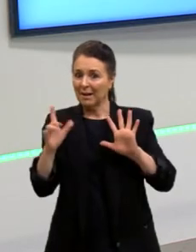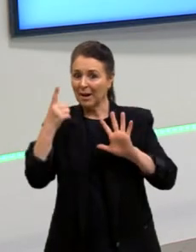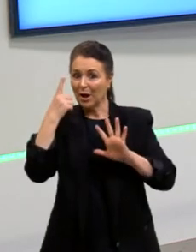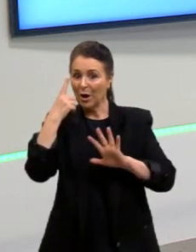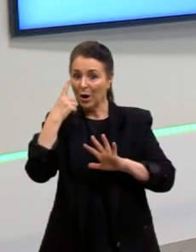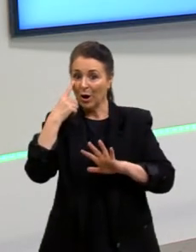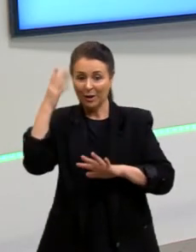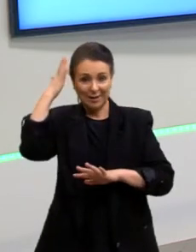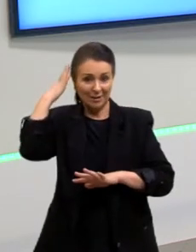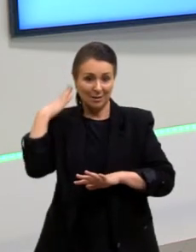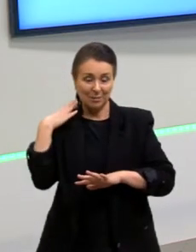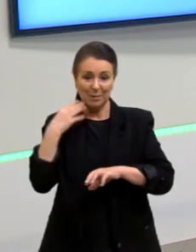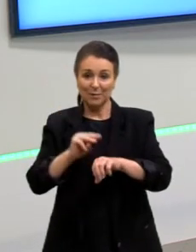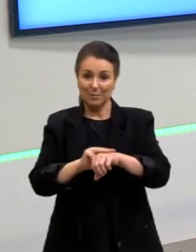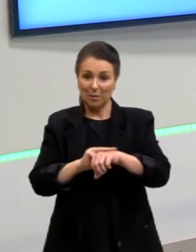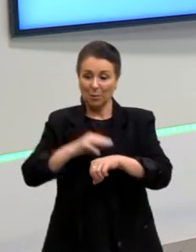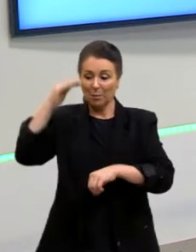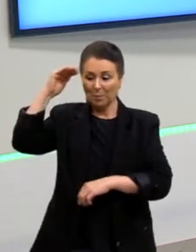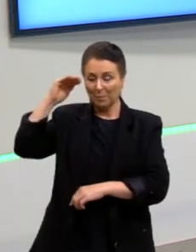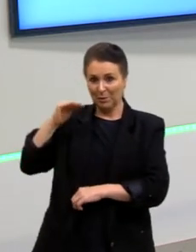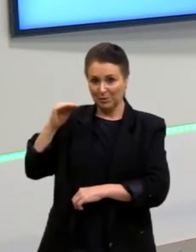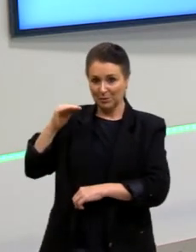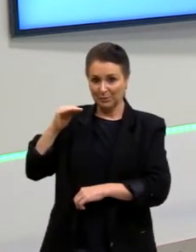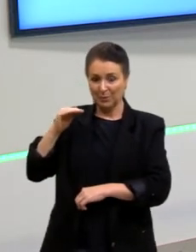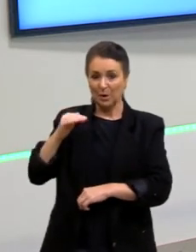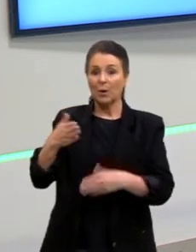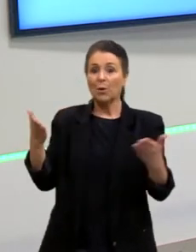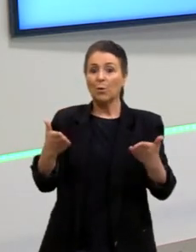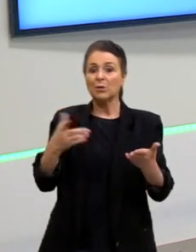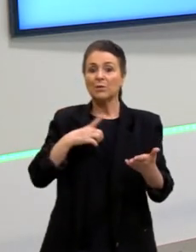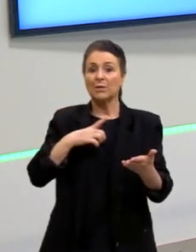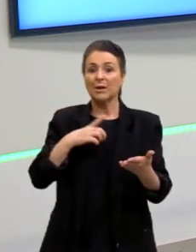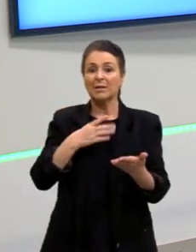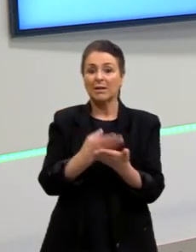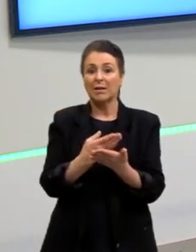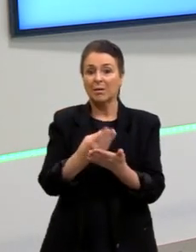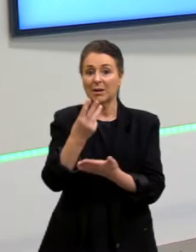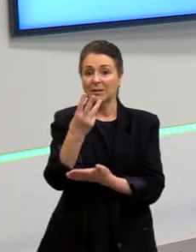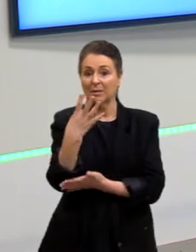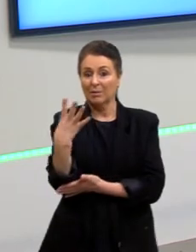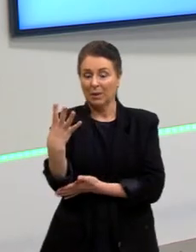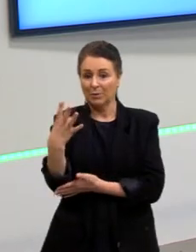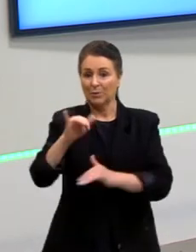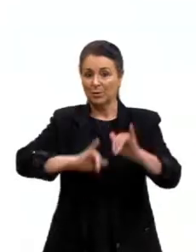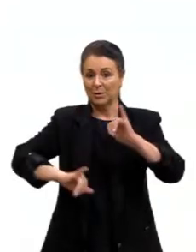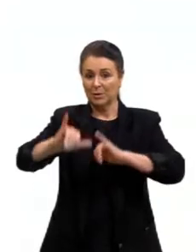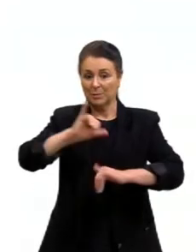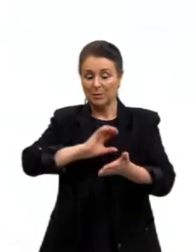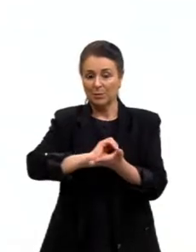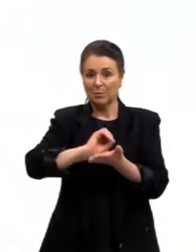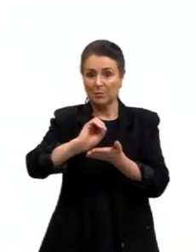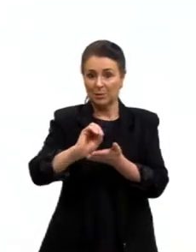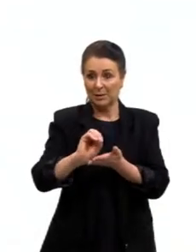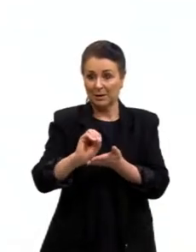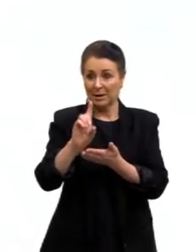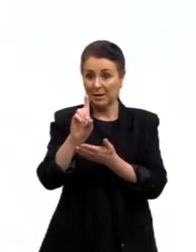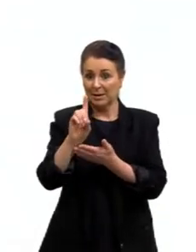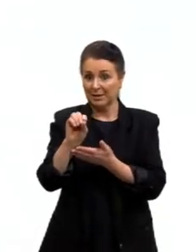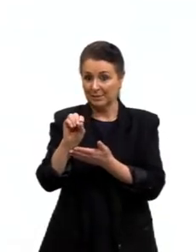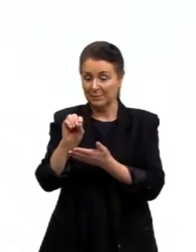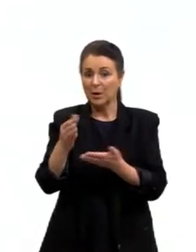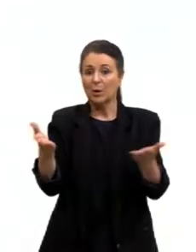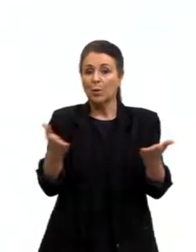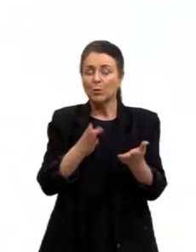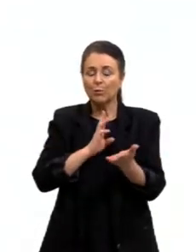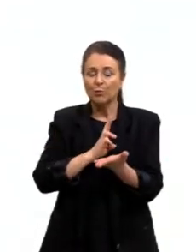cabelos castanhos e estatura baixa. Hoje veremos a aula 34 de Química, a aula de Química Orgânica 10, onde nós vamos